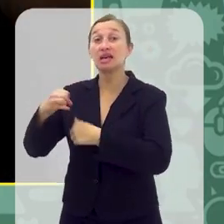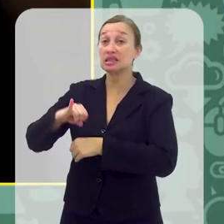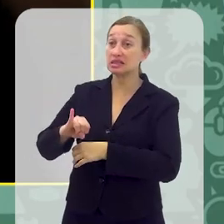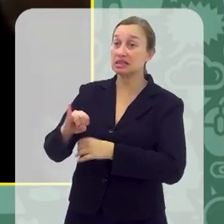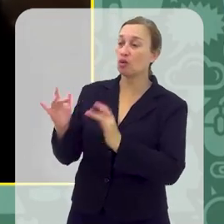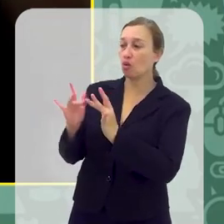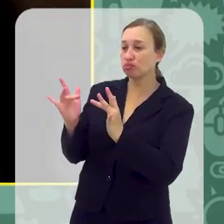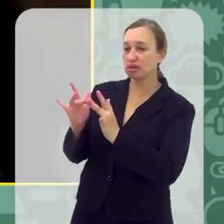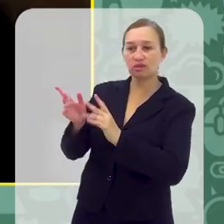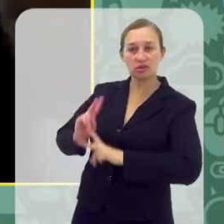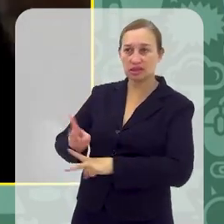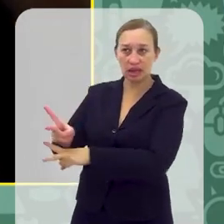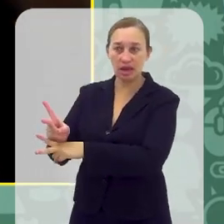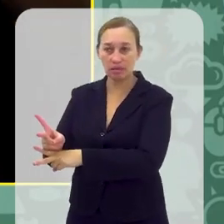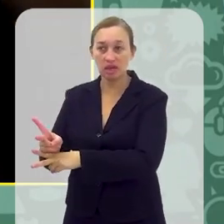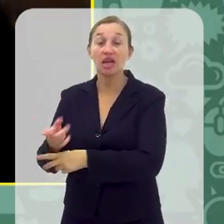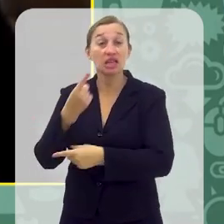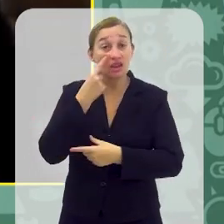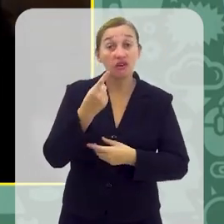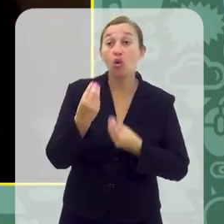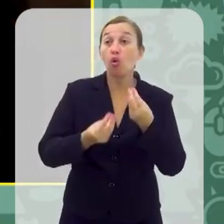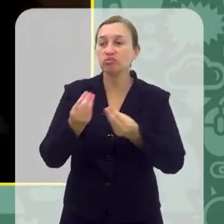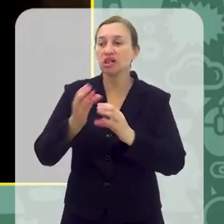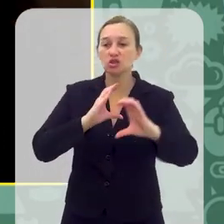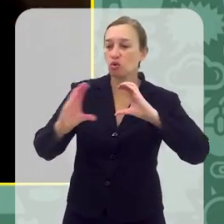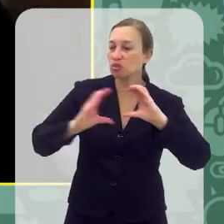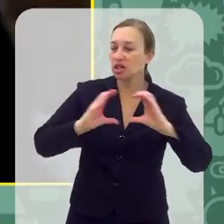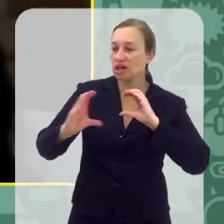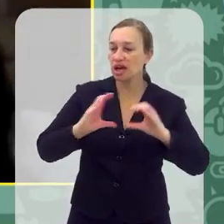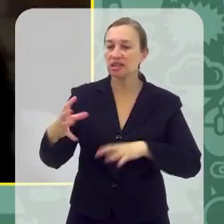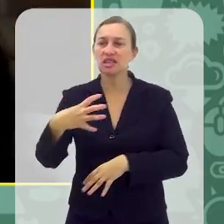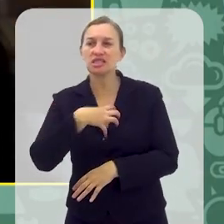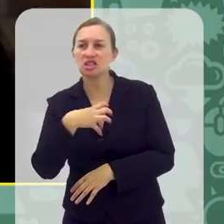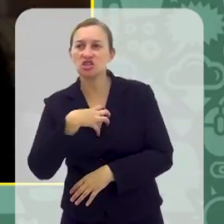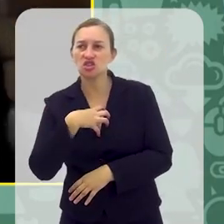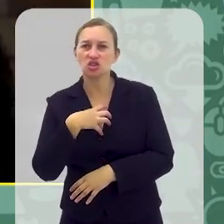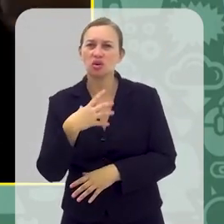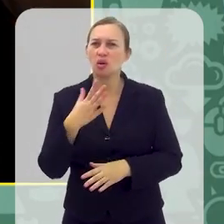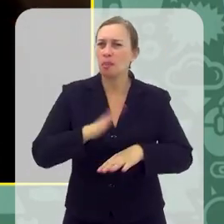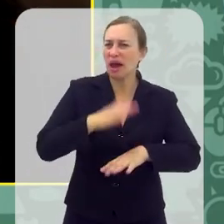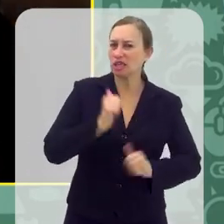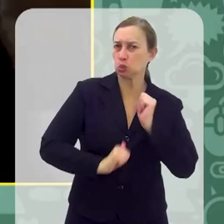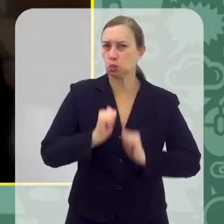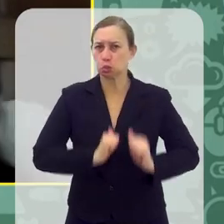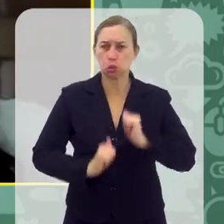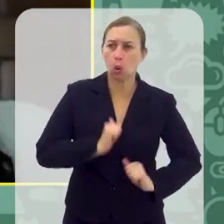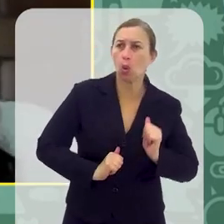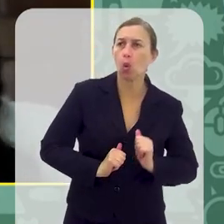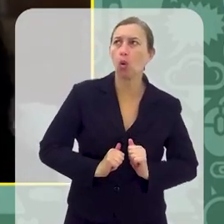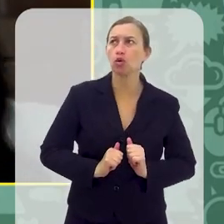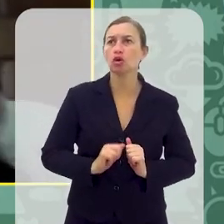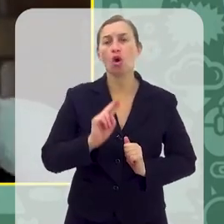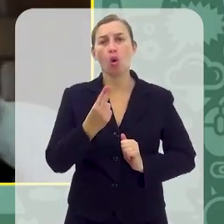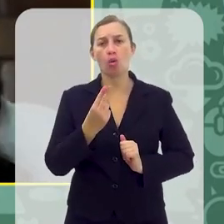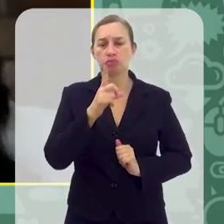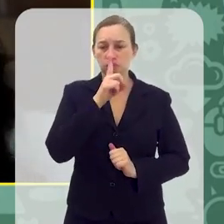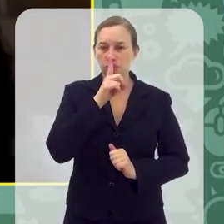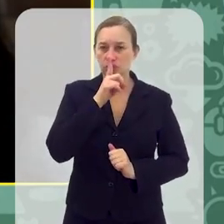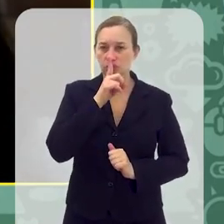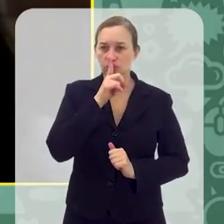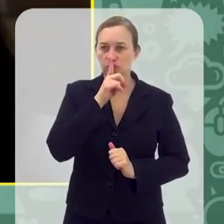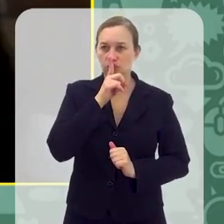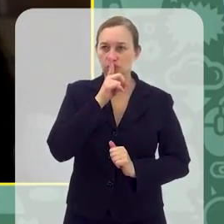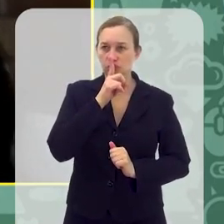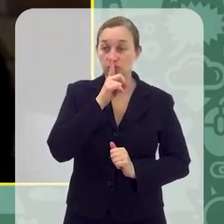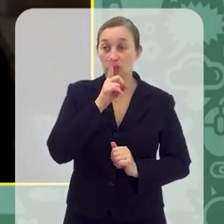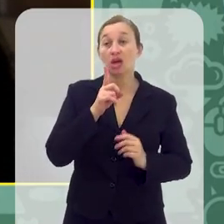em questões de sintomas mesmo, o quanto que ele está comunicando, o que ele está sentindo, se está sentindo ele mais ansioso ou mais fechado ali no quarto,